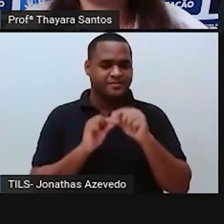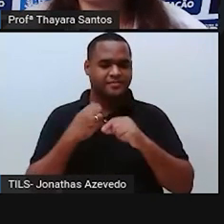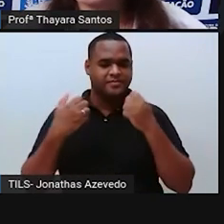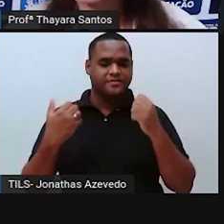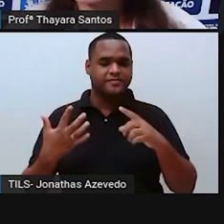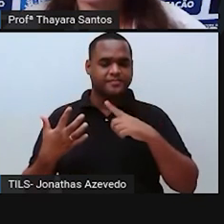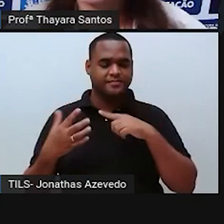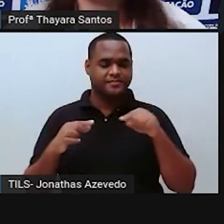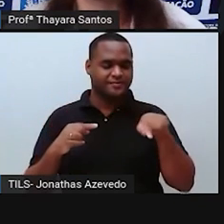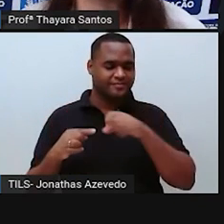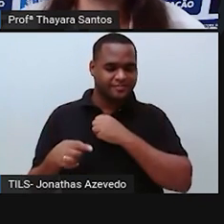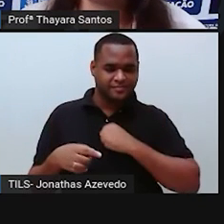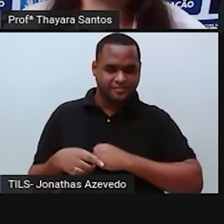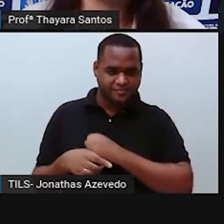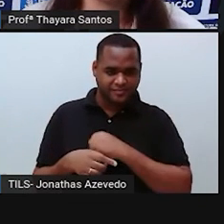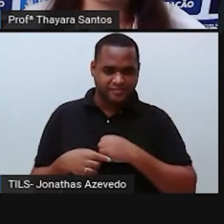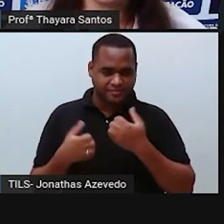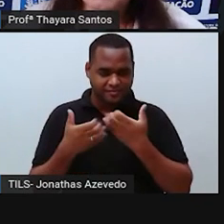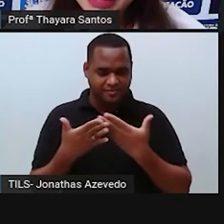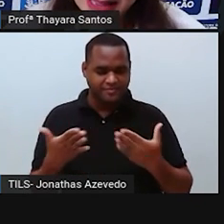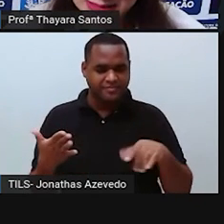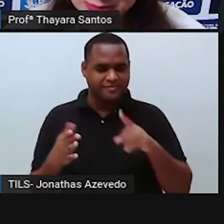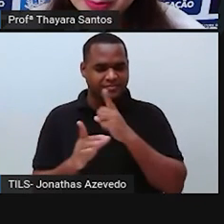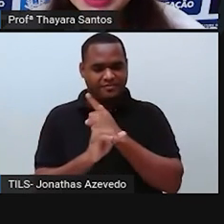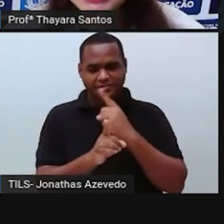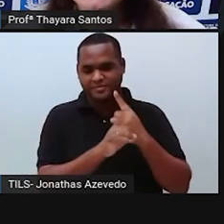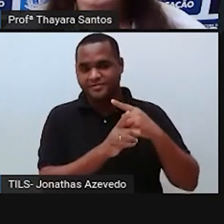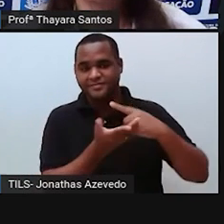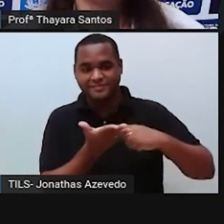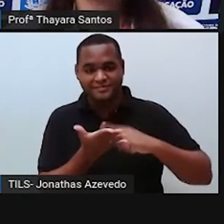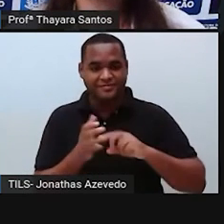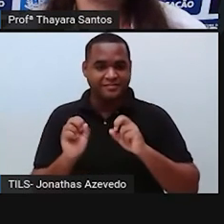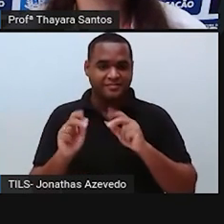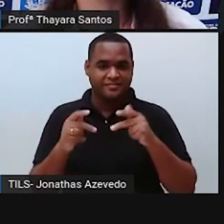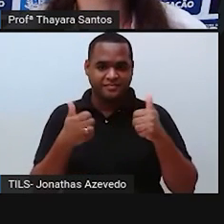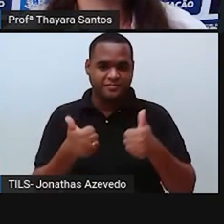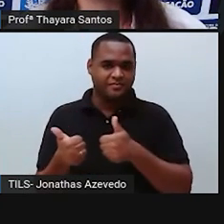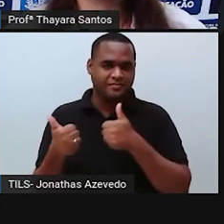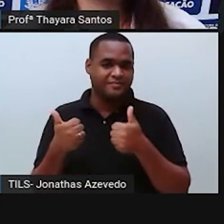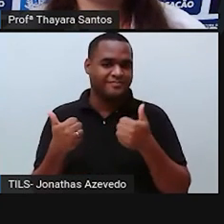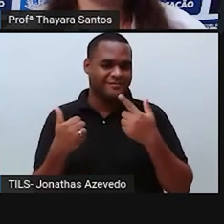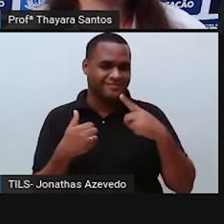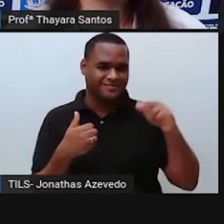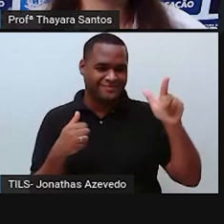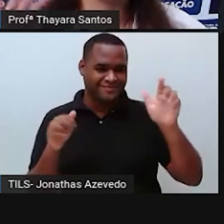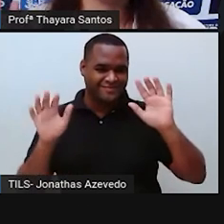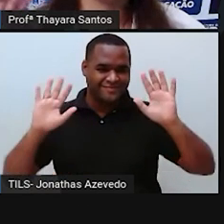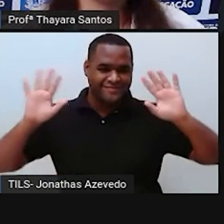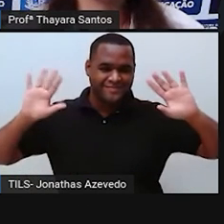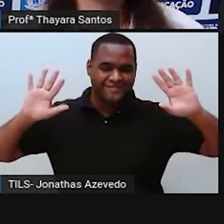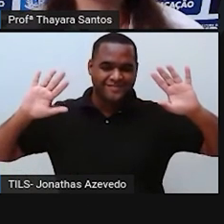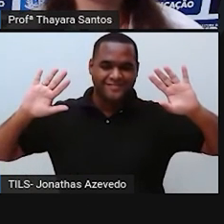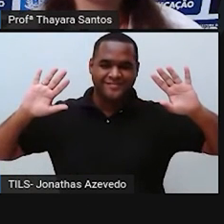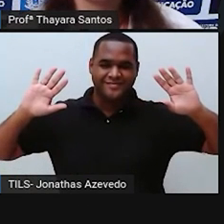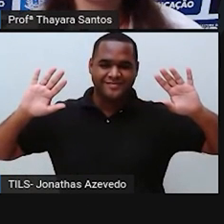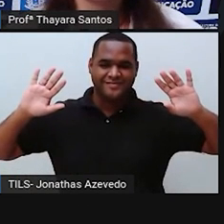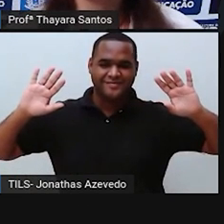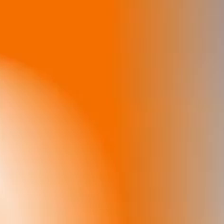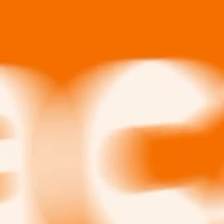aula. Vou estar aqui morrendo de saudade, mas a gente já tem esse encontro marcado. Então, pessoal, até a próxima aula. Tchau, tchau.